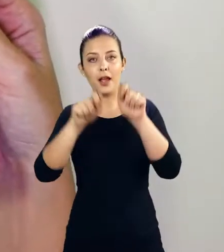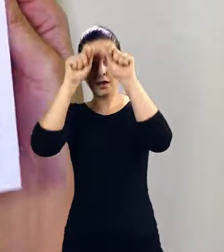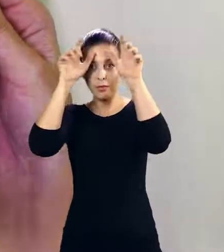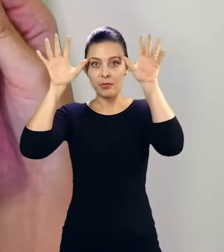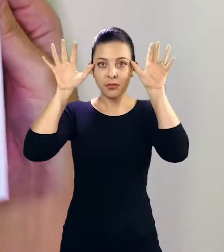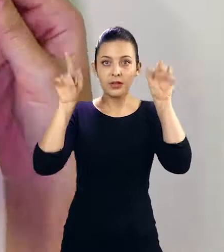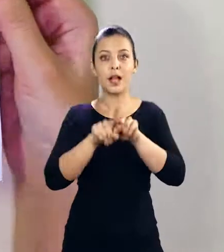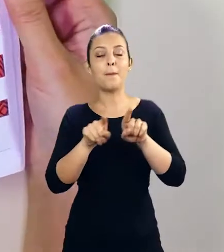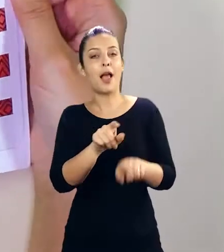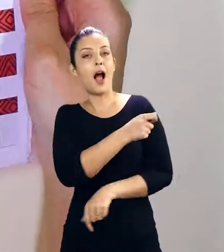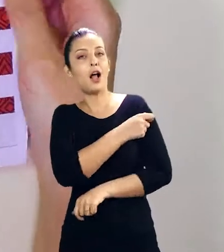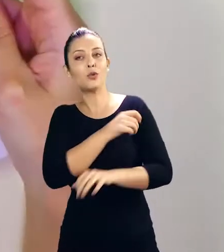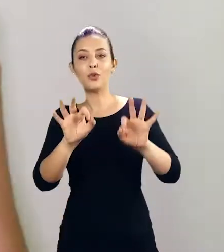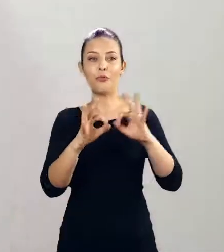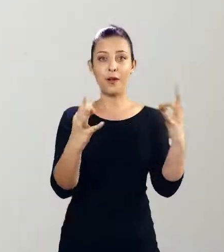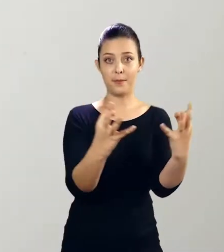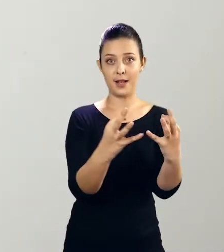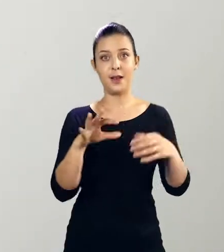e de familiares dos alunos.